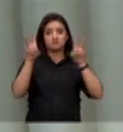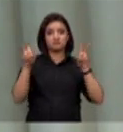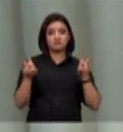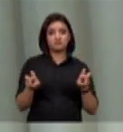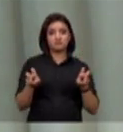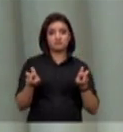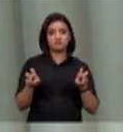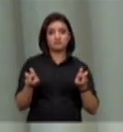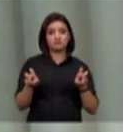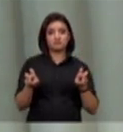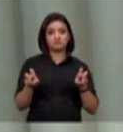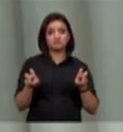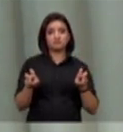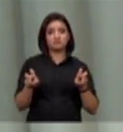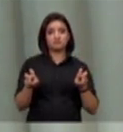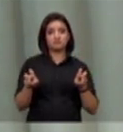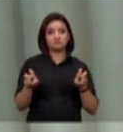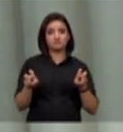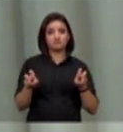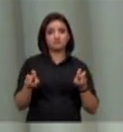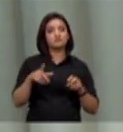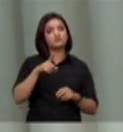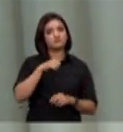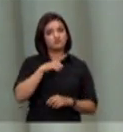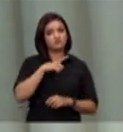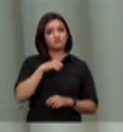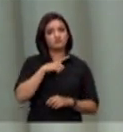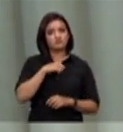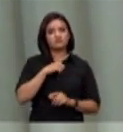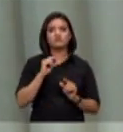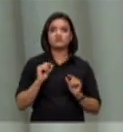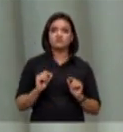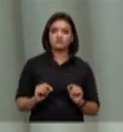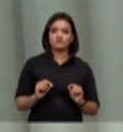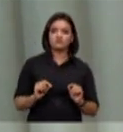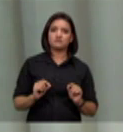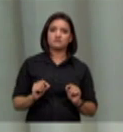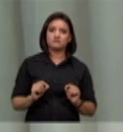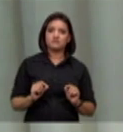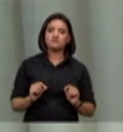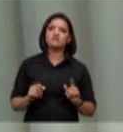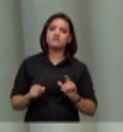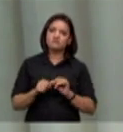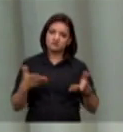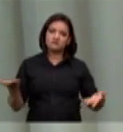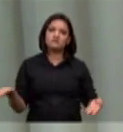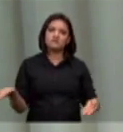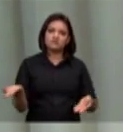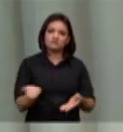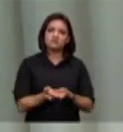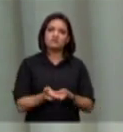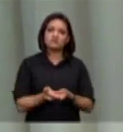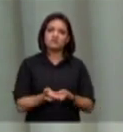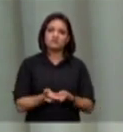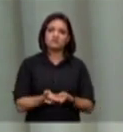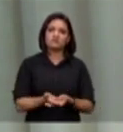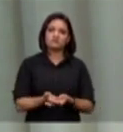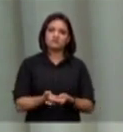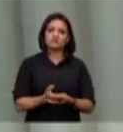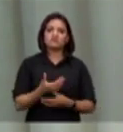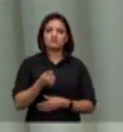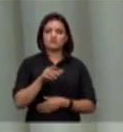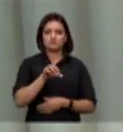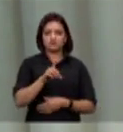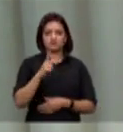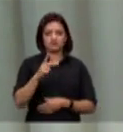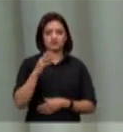excelência teve a grandiosidade de conhecer dessa ação como uma ação de descumprimento